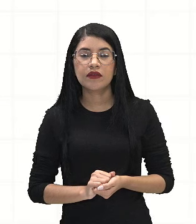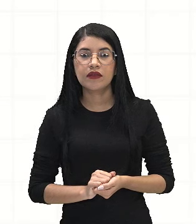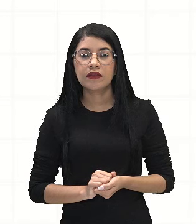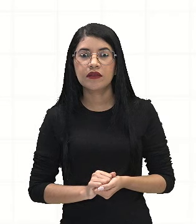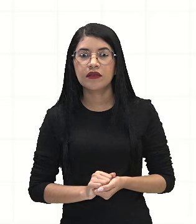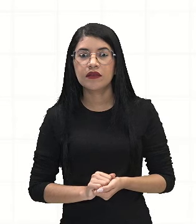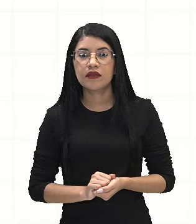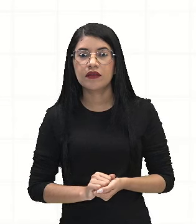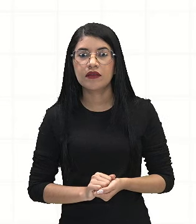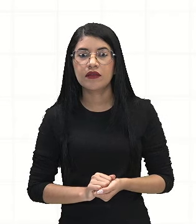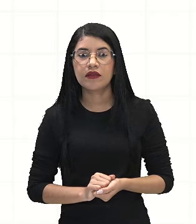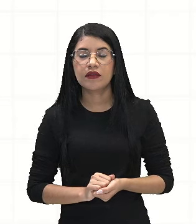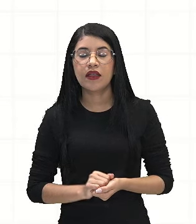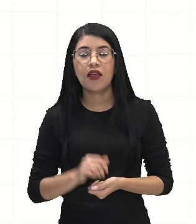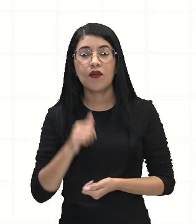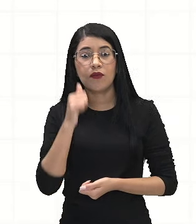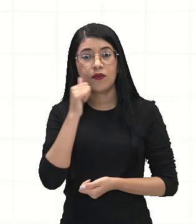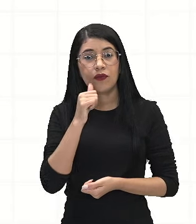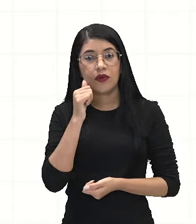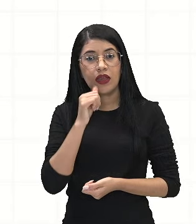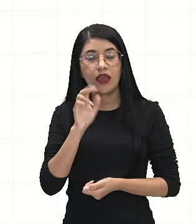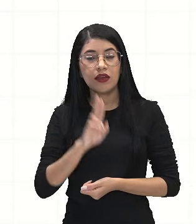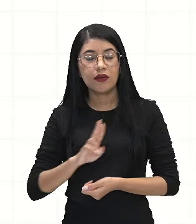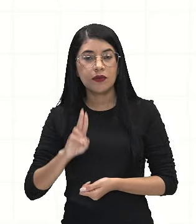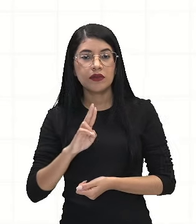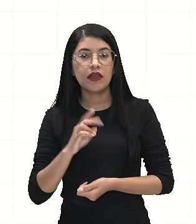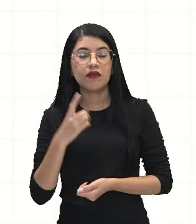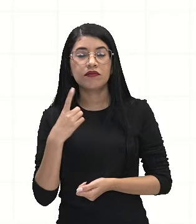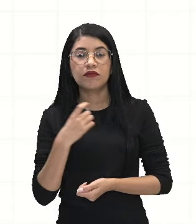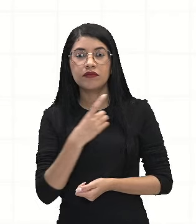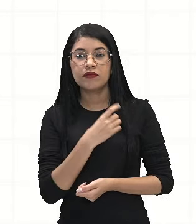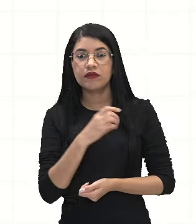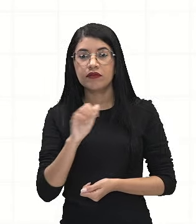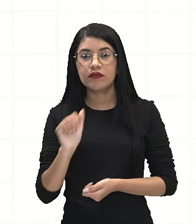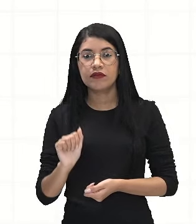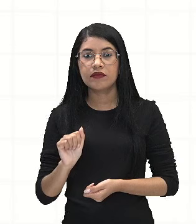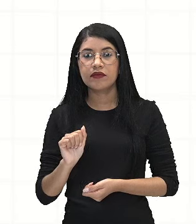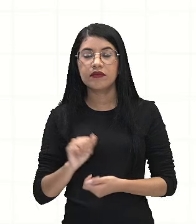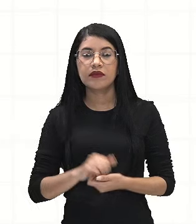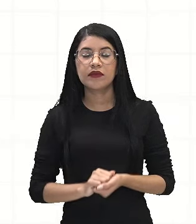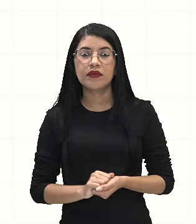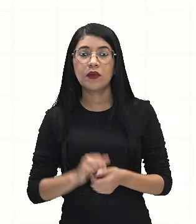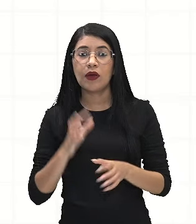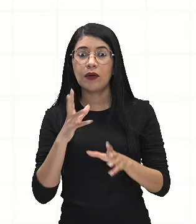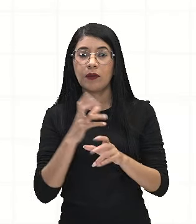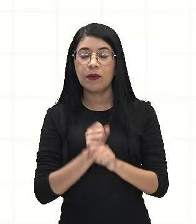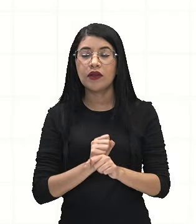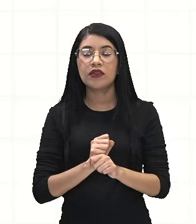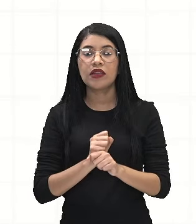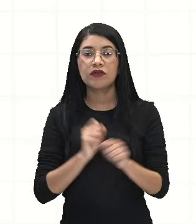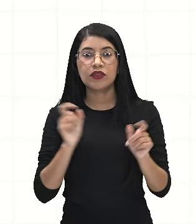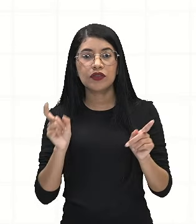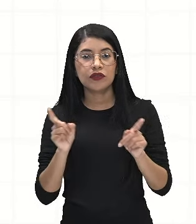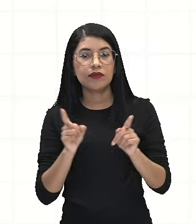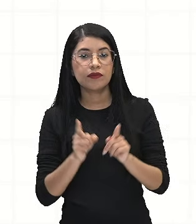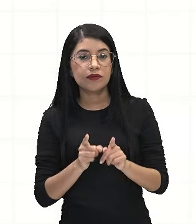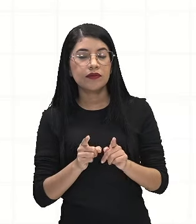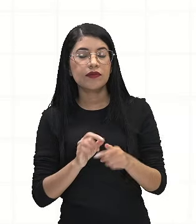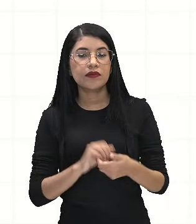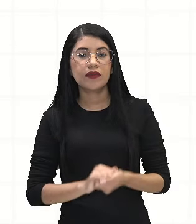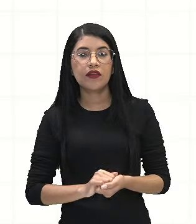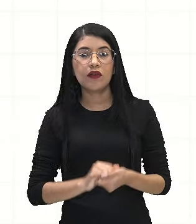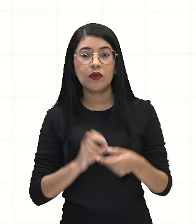feminina e utilizar o perfume A. Então, o novo espaço amostral foi reduzido. Lembram que ficou em